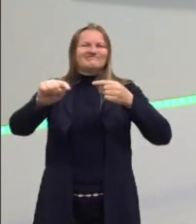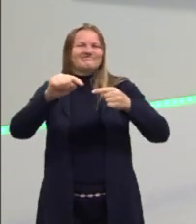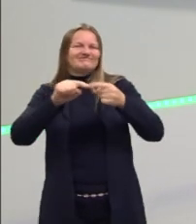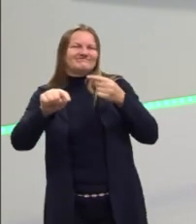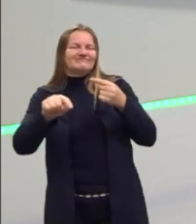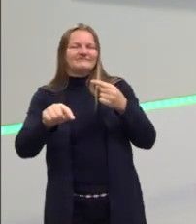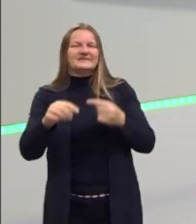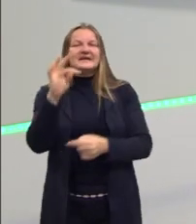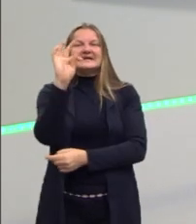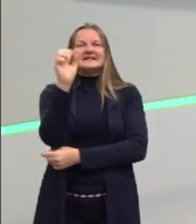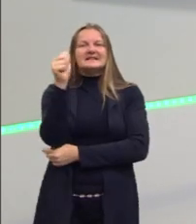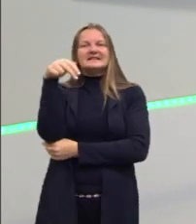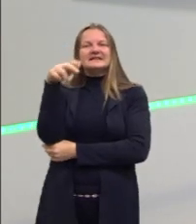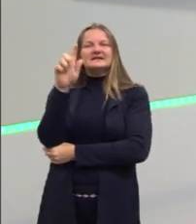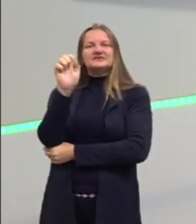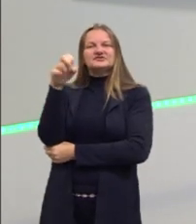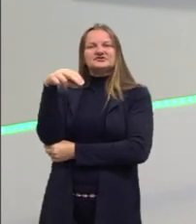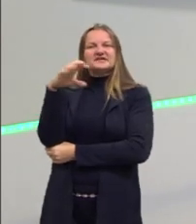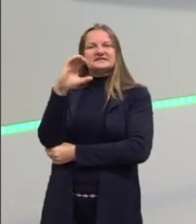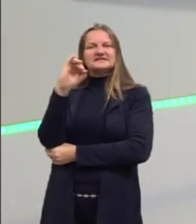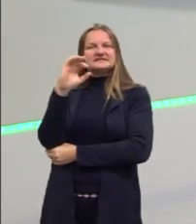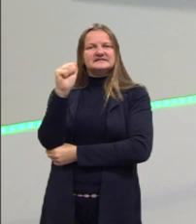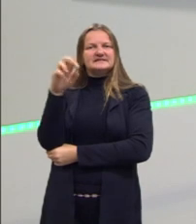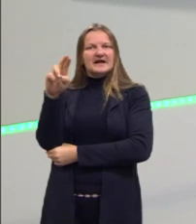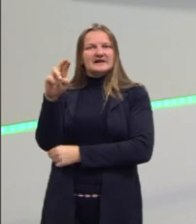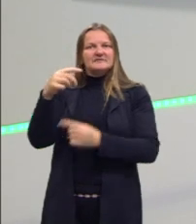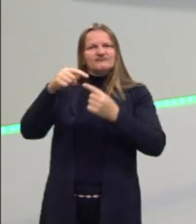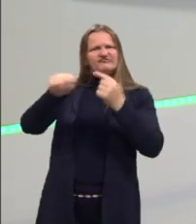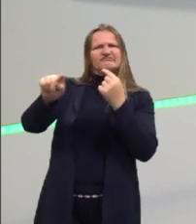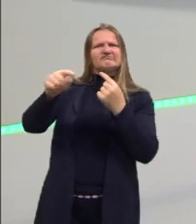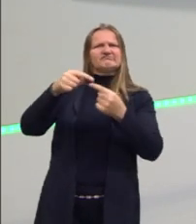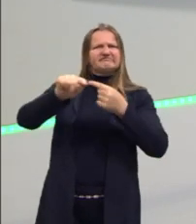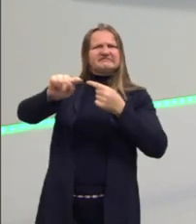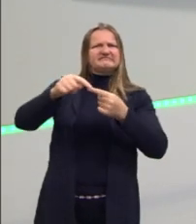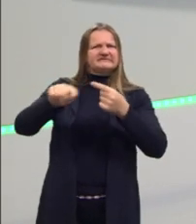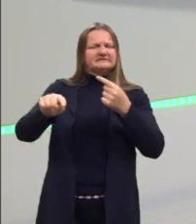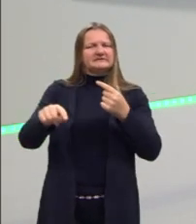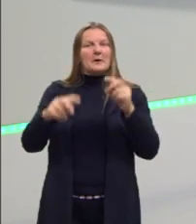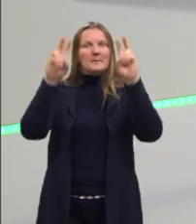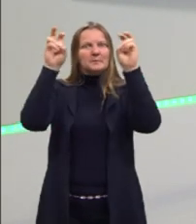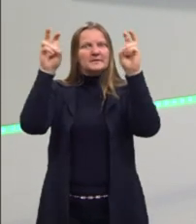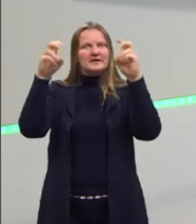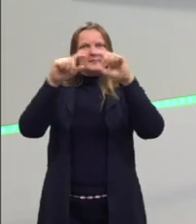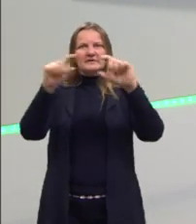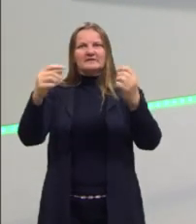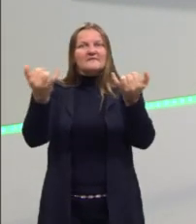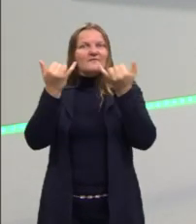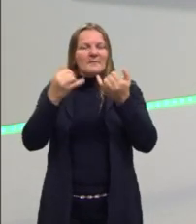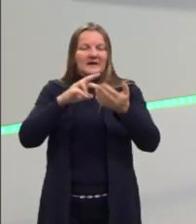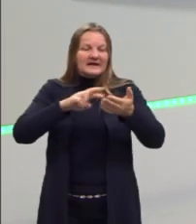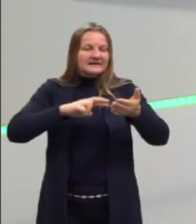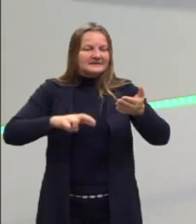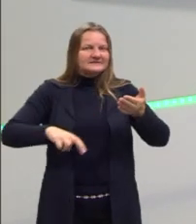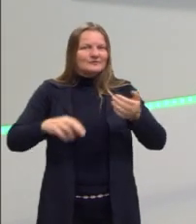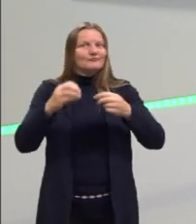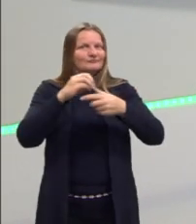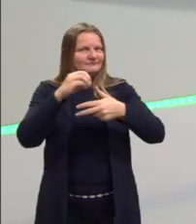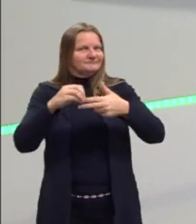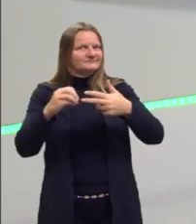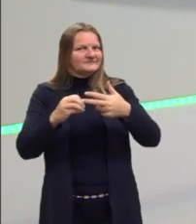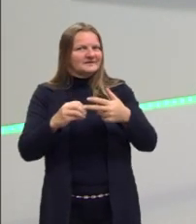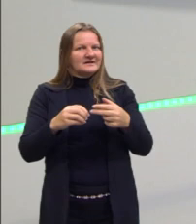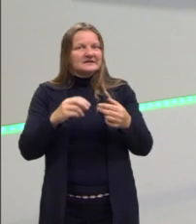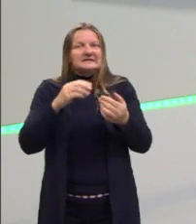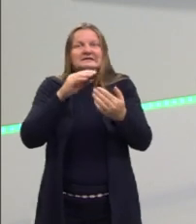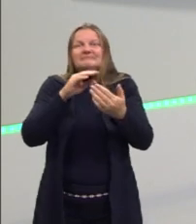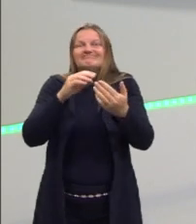tangenciar o tema da redação? Como não fugir do tema? Esse é um dos nossos grandes medos, quando a gente vai fazer a redação do Enem. Ora, se